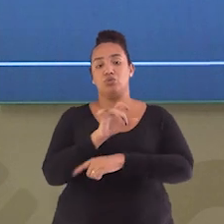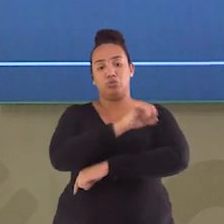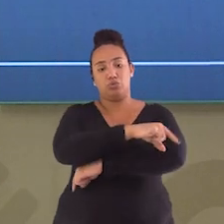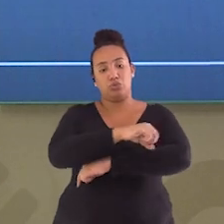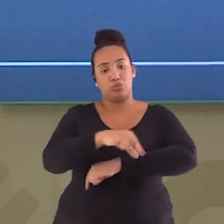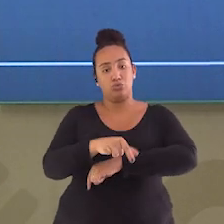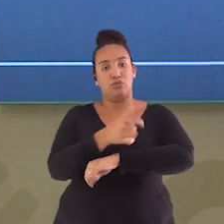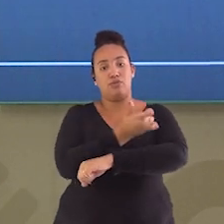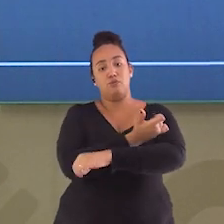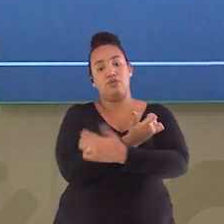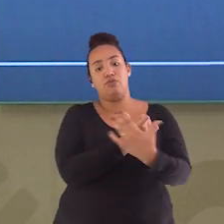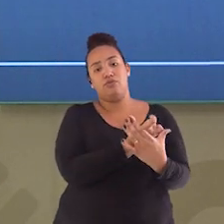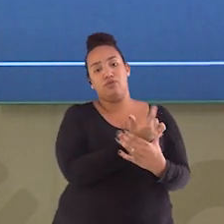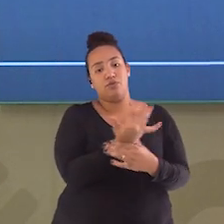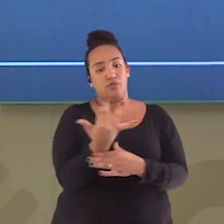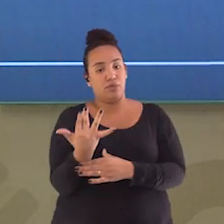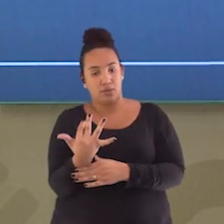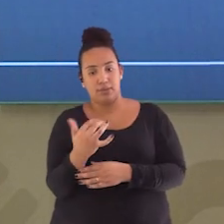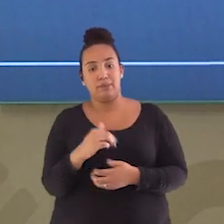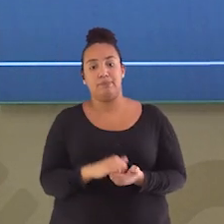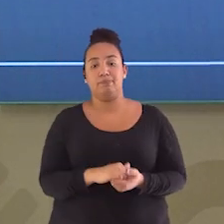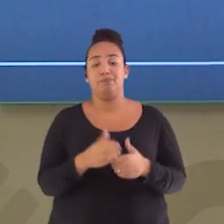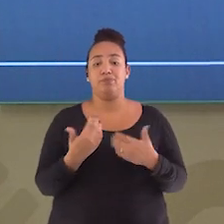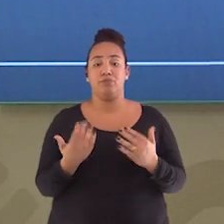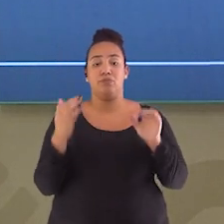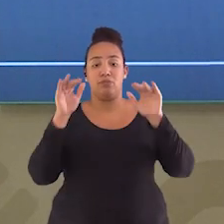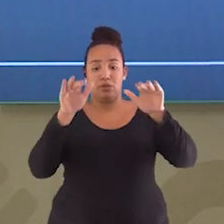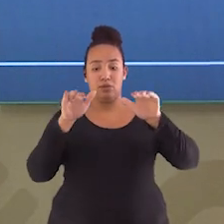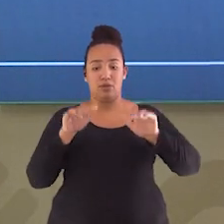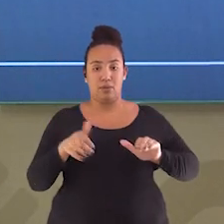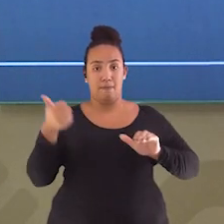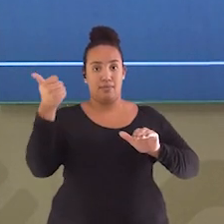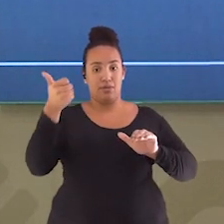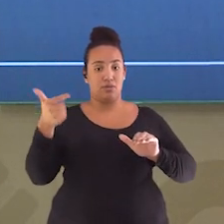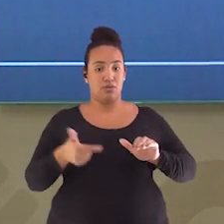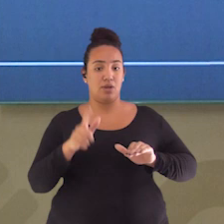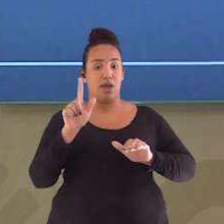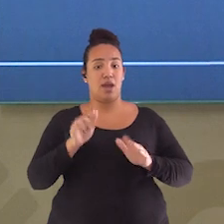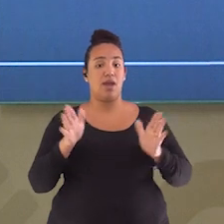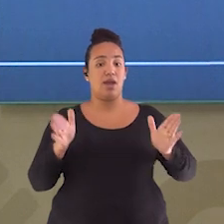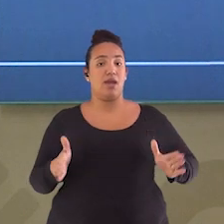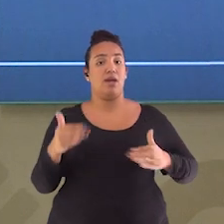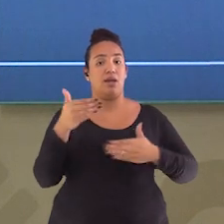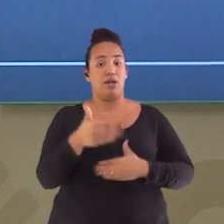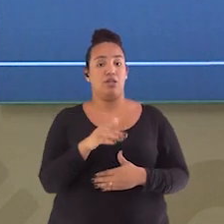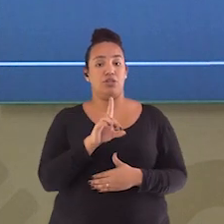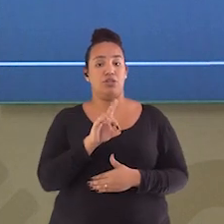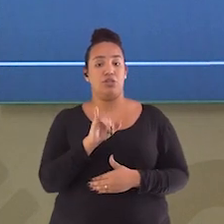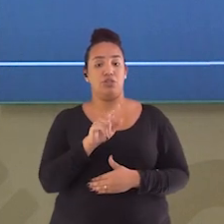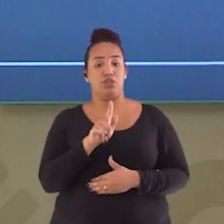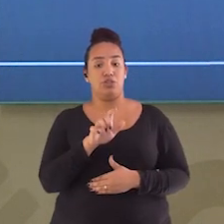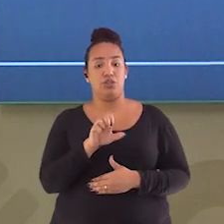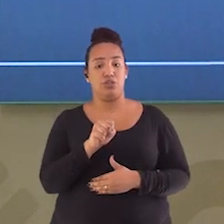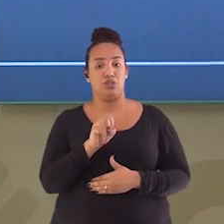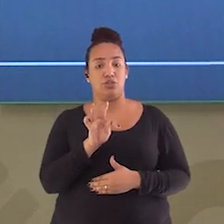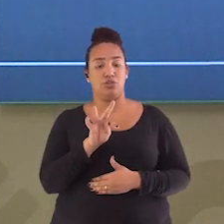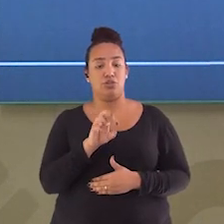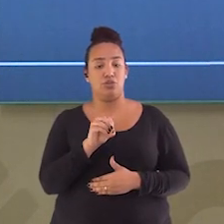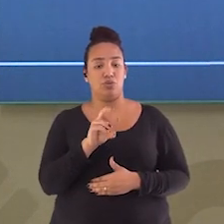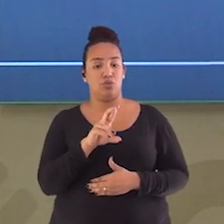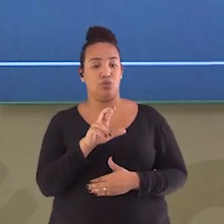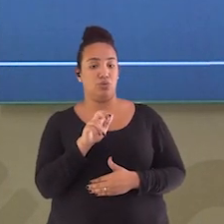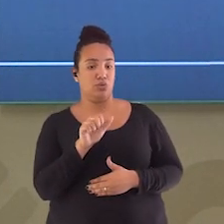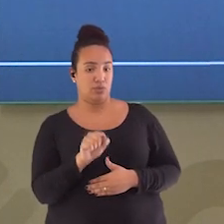dois andares de cima são chamados de caixas digestoras. Por fim, temos o andar inferior, né?